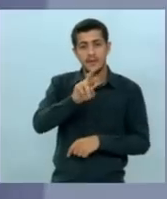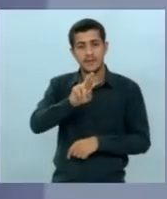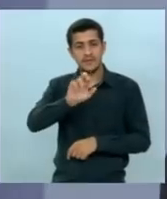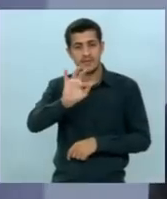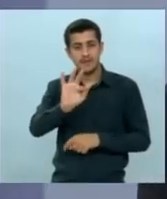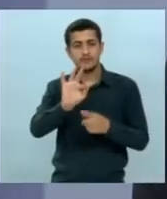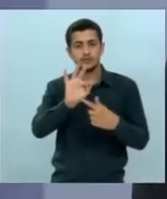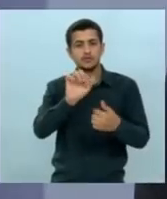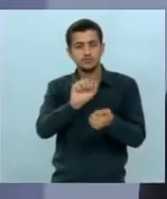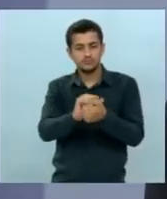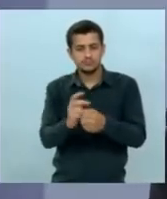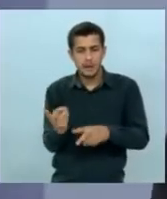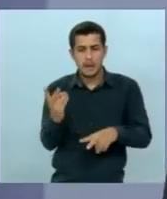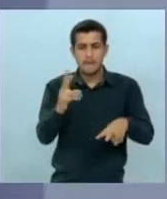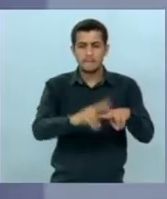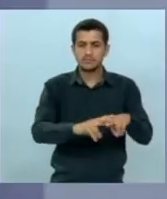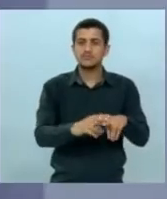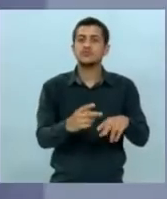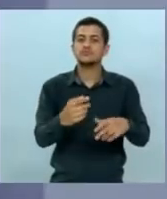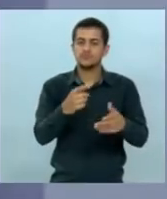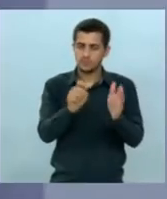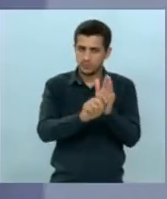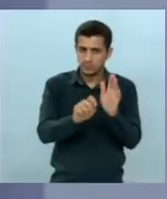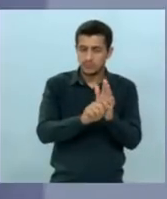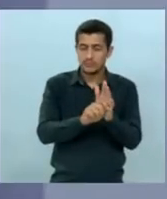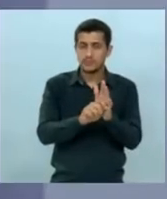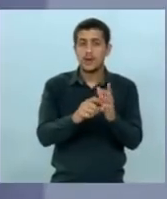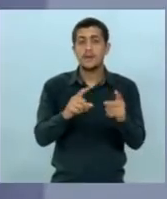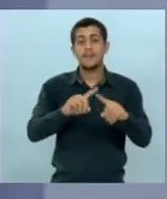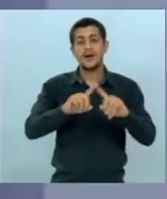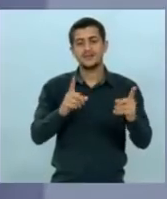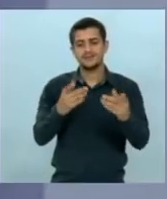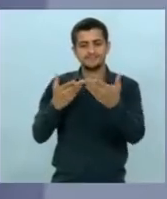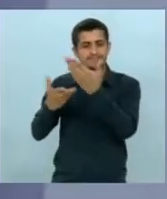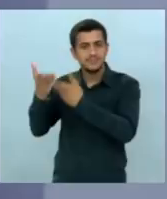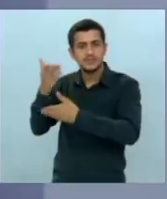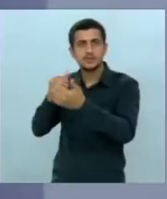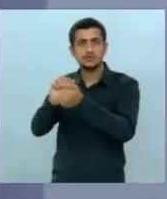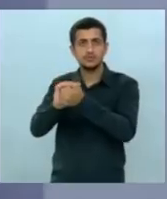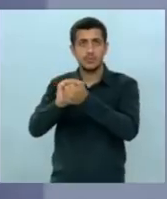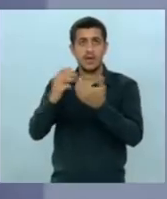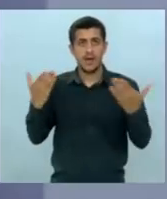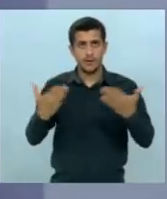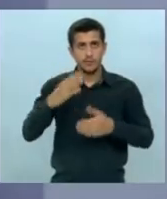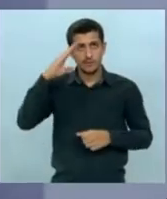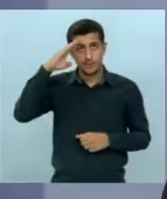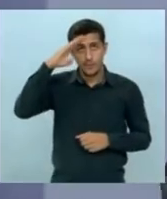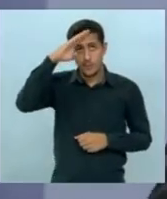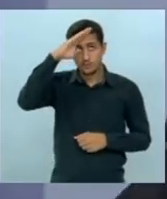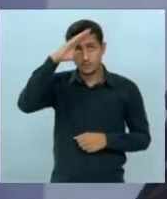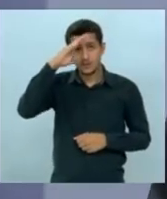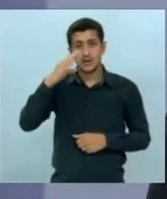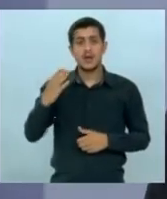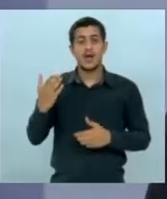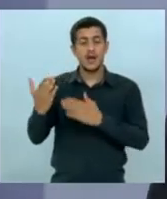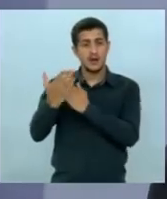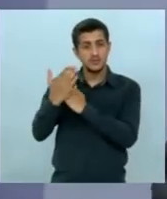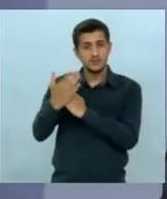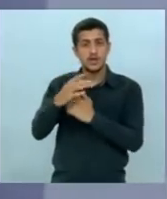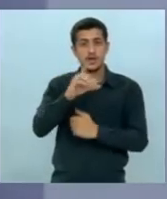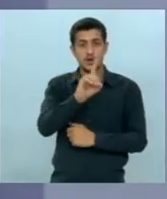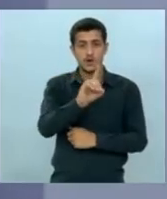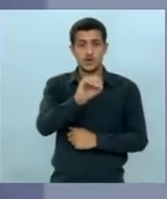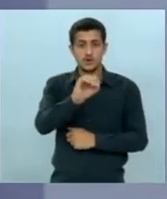também precisamos das parcerias e é muito importante o posicionamento do Bolsonaro no momento que ele fala que ele vai fazer do DOF